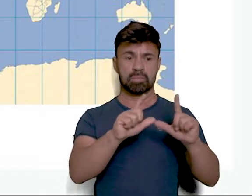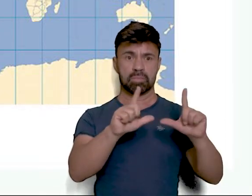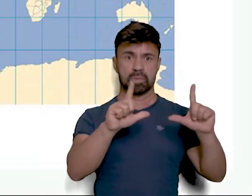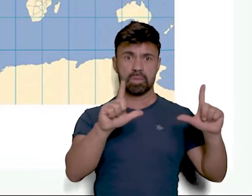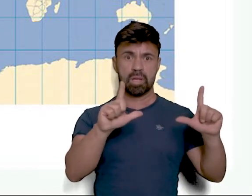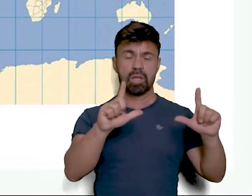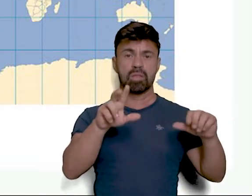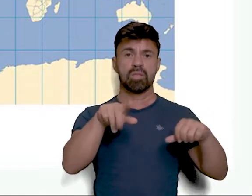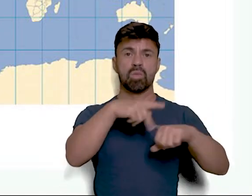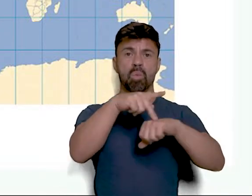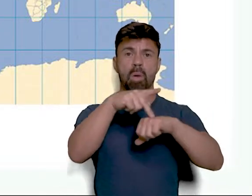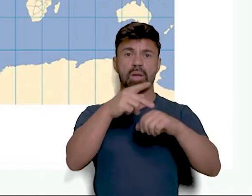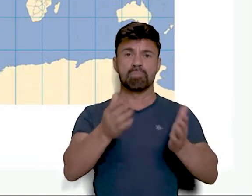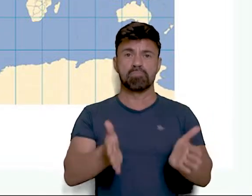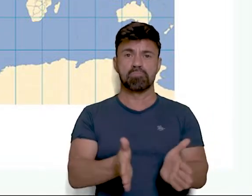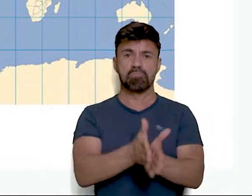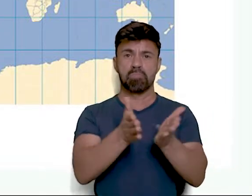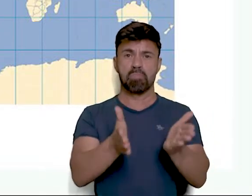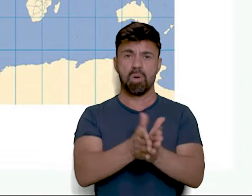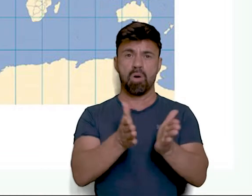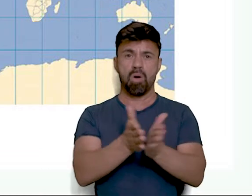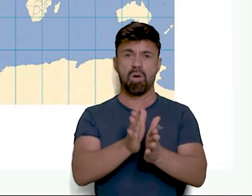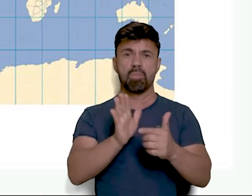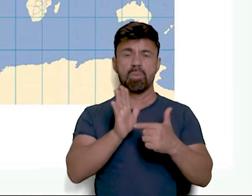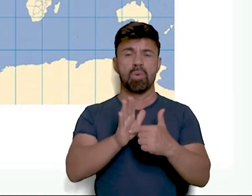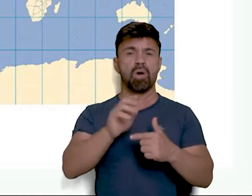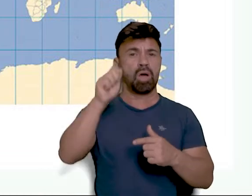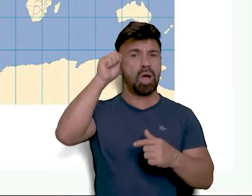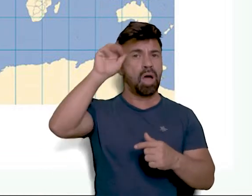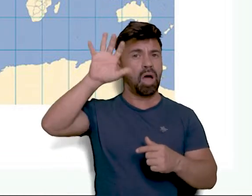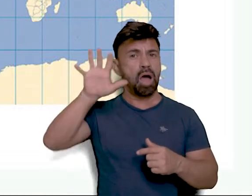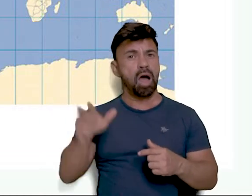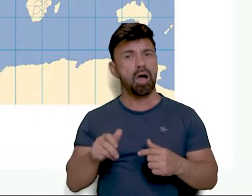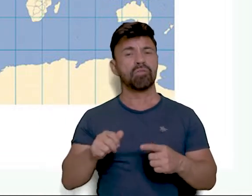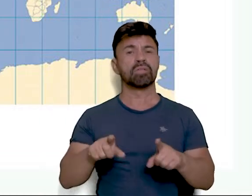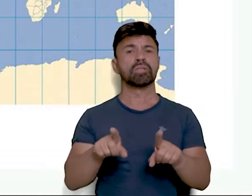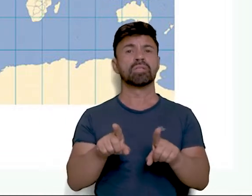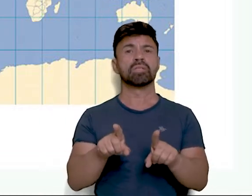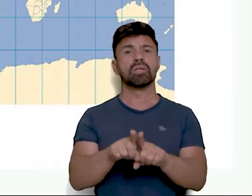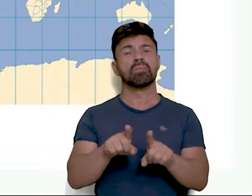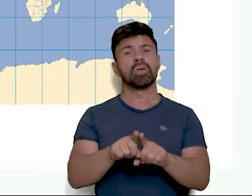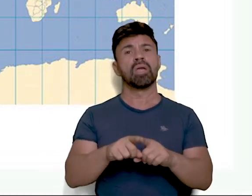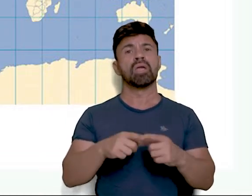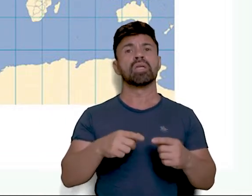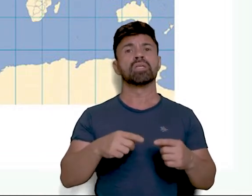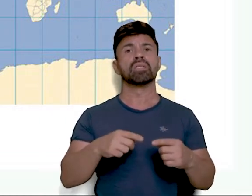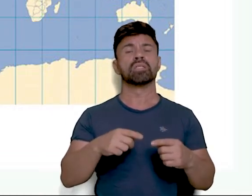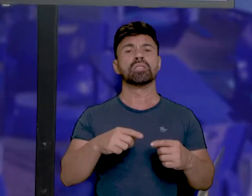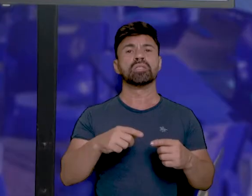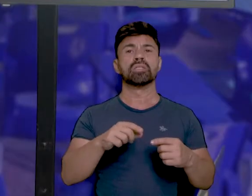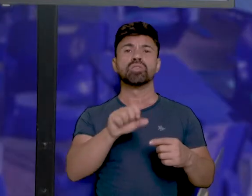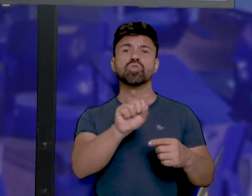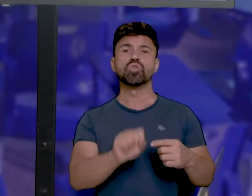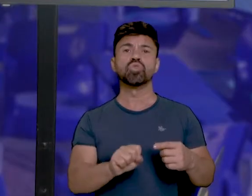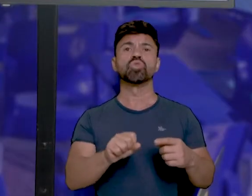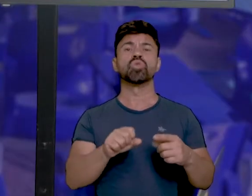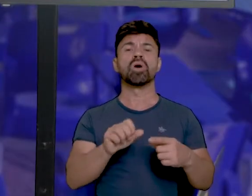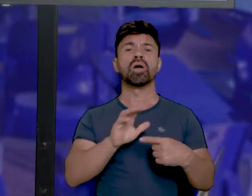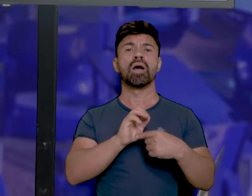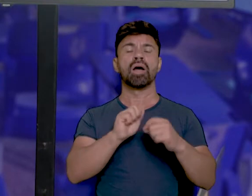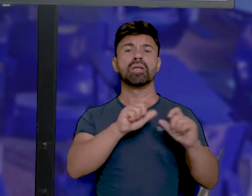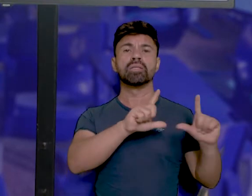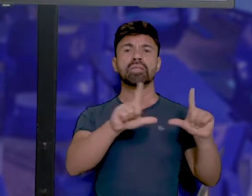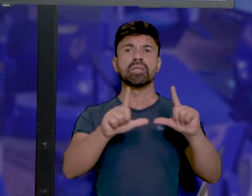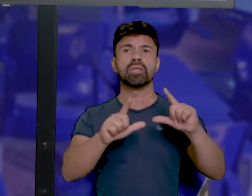países subdesenvolvidos, tanto do continente africano como do continente sul-americano, as imagens são